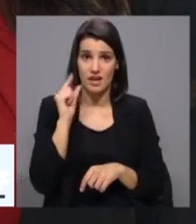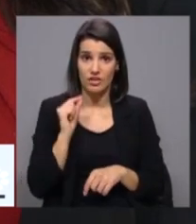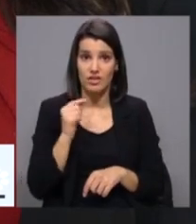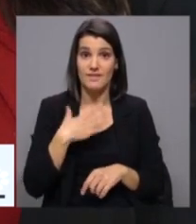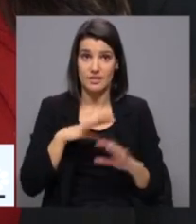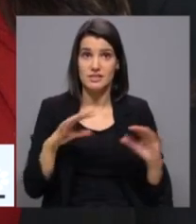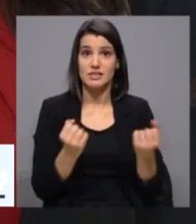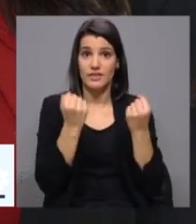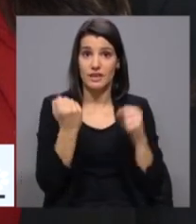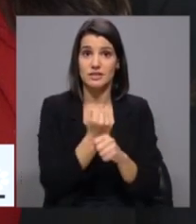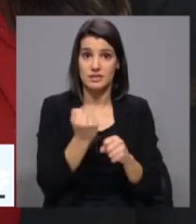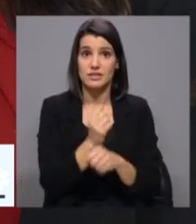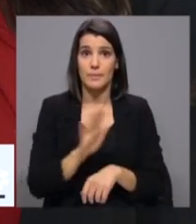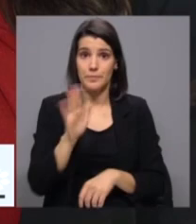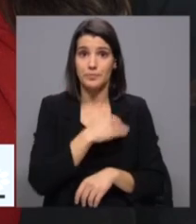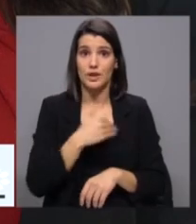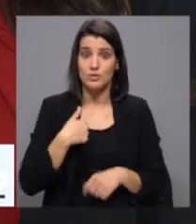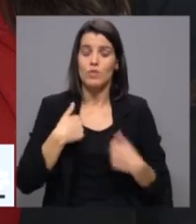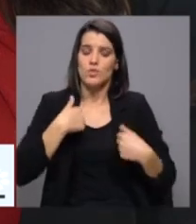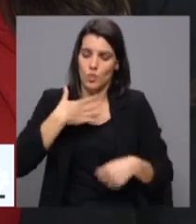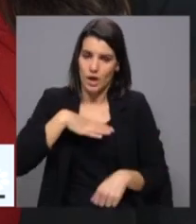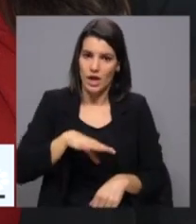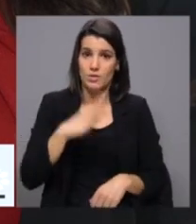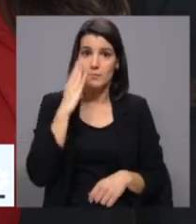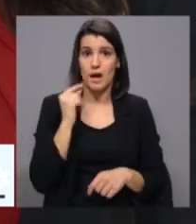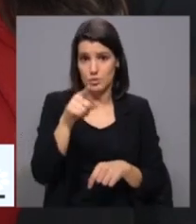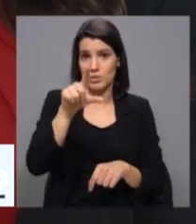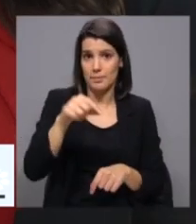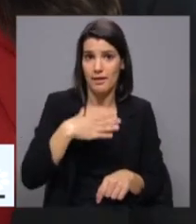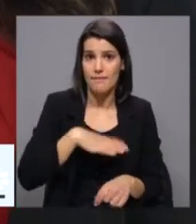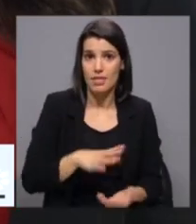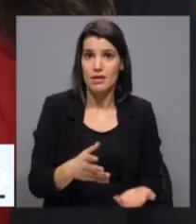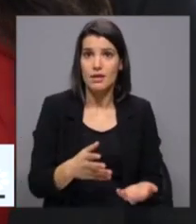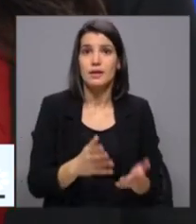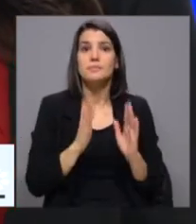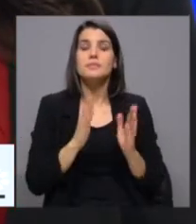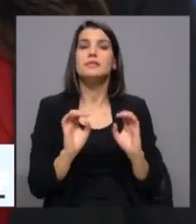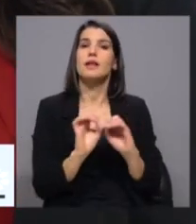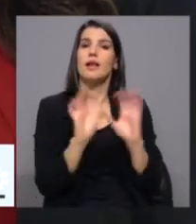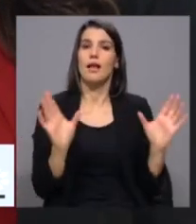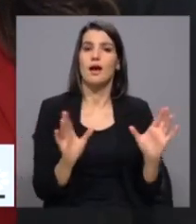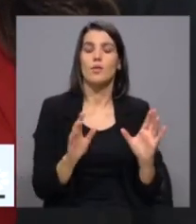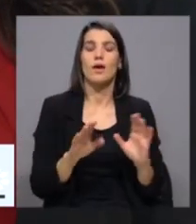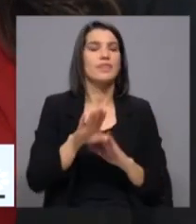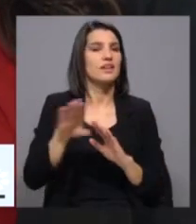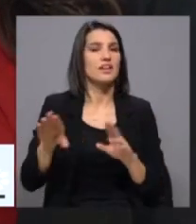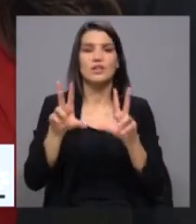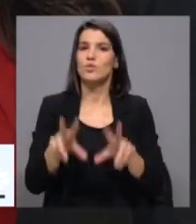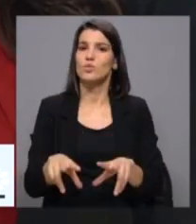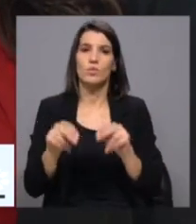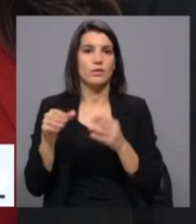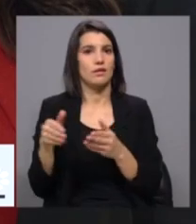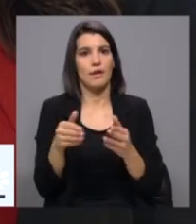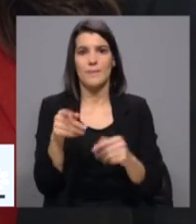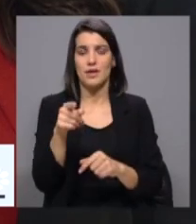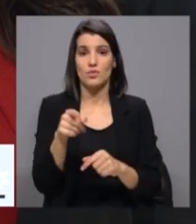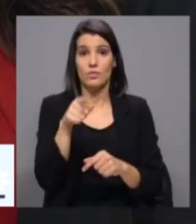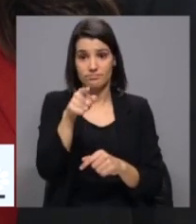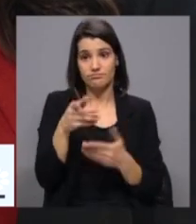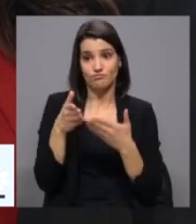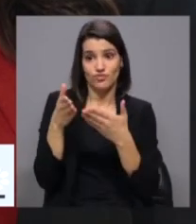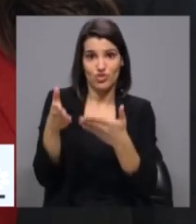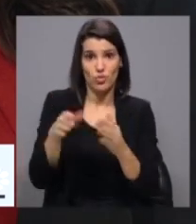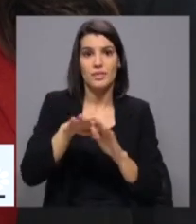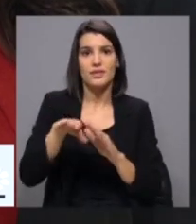o Serviço Nacional de Saúde, e eu quero, e acho que a Inês também quer, é preciso ser claro e a direita nunca será caminho. Dar a mão à direita,